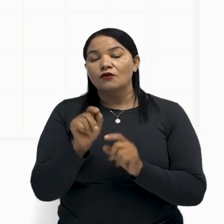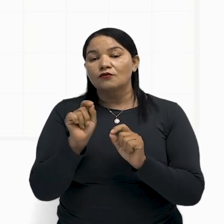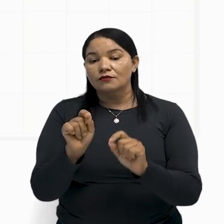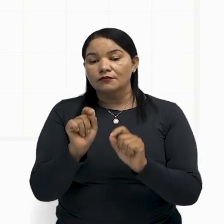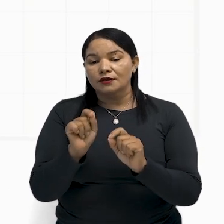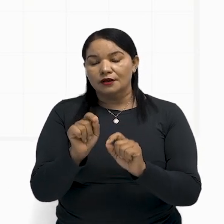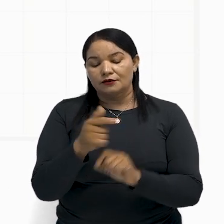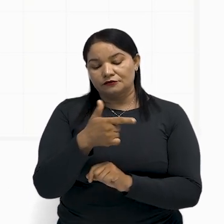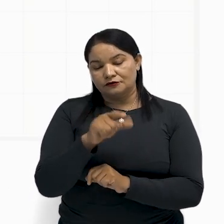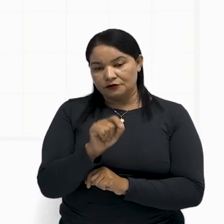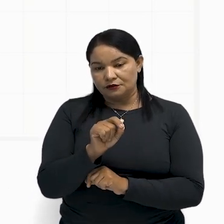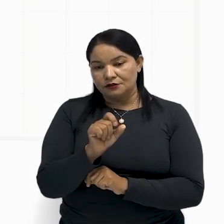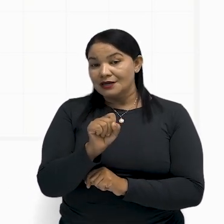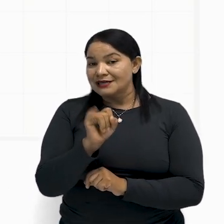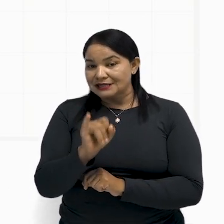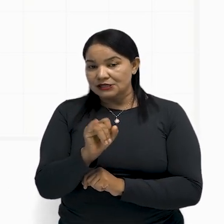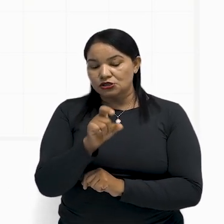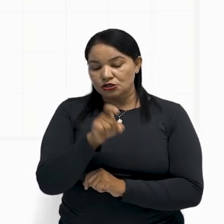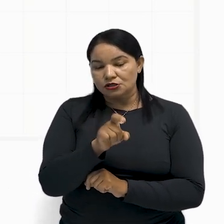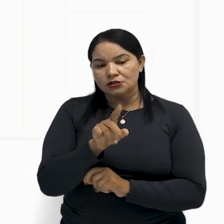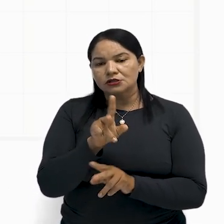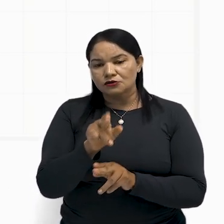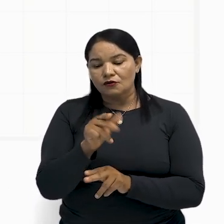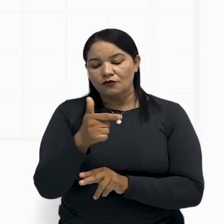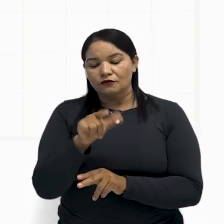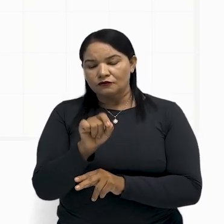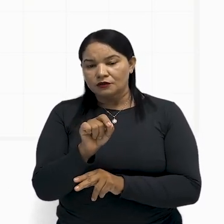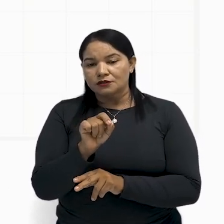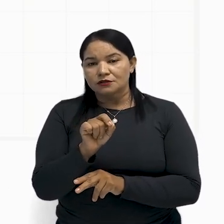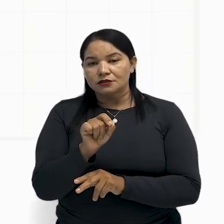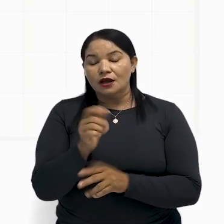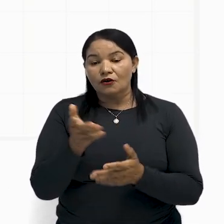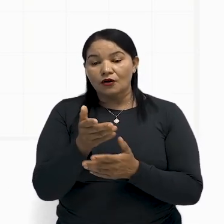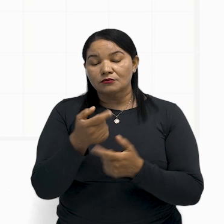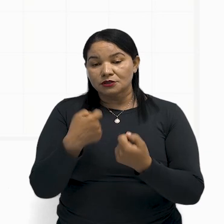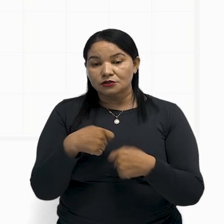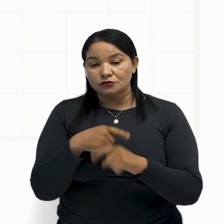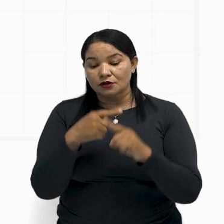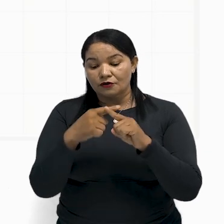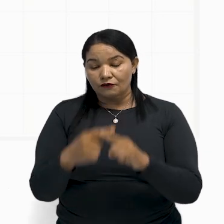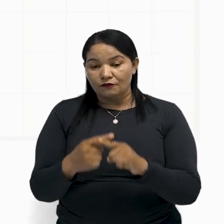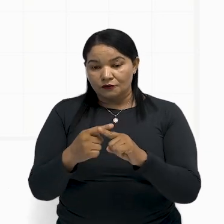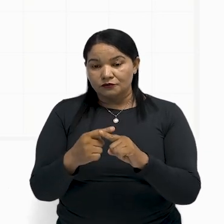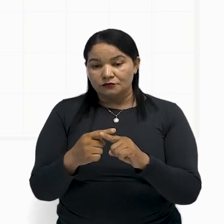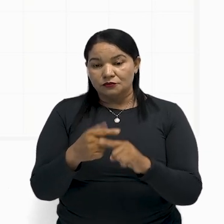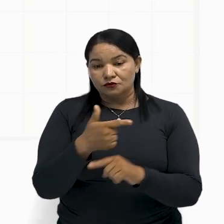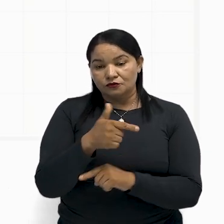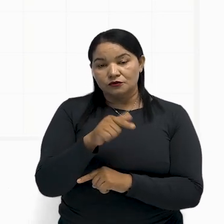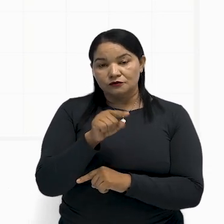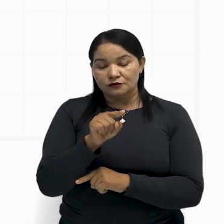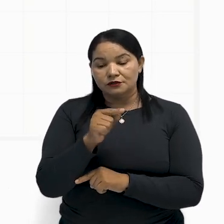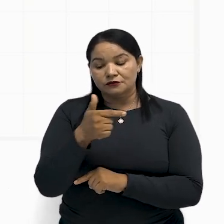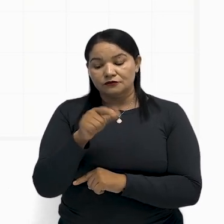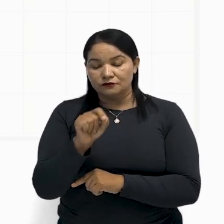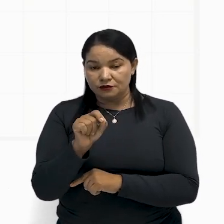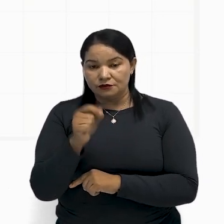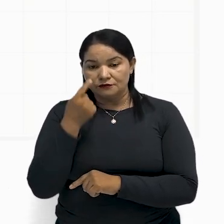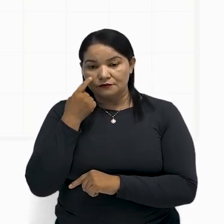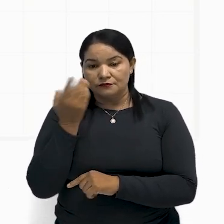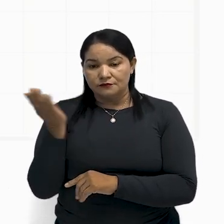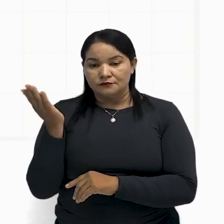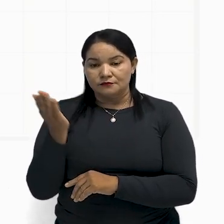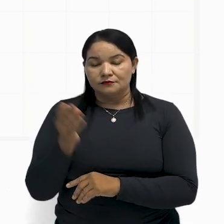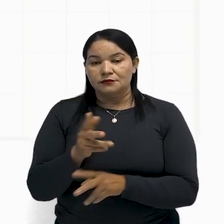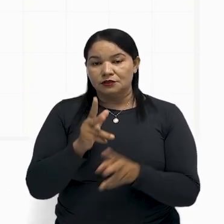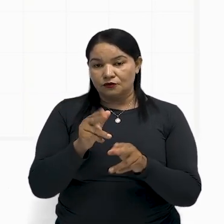Ora, pensa comigo, se X vale 20, o eu vou fazer? Vou multiplicar 2 vezes 20 que é